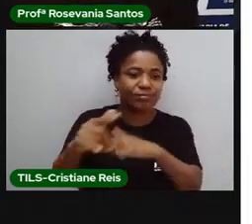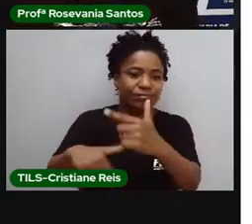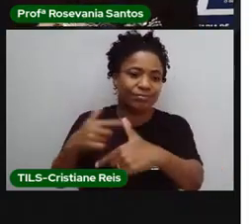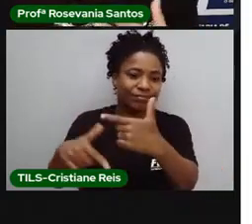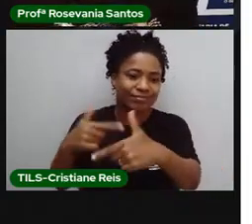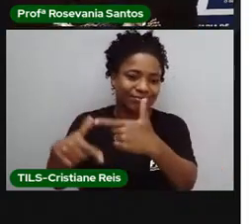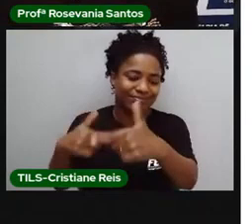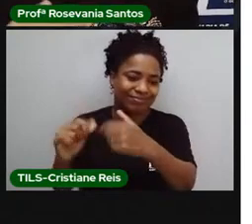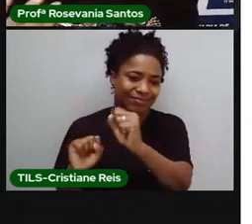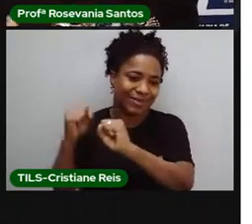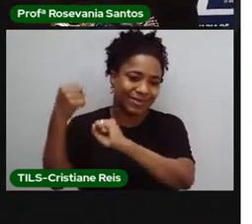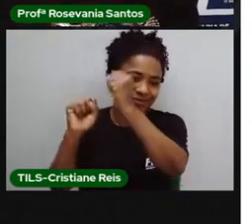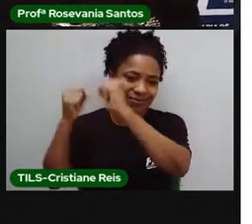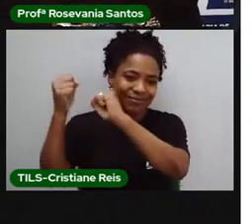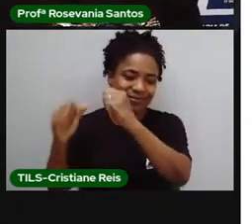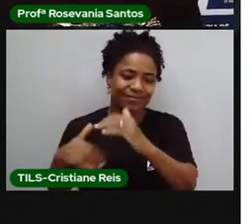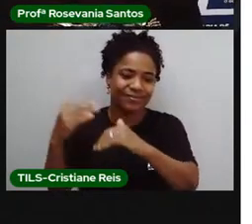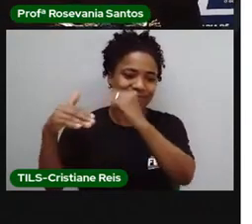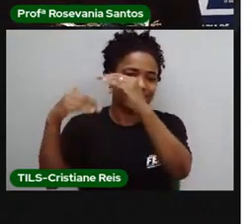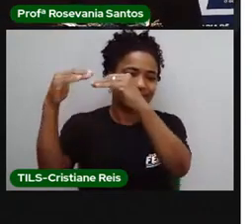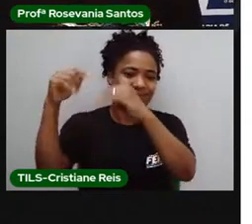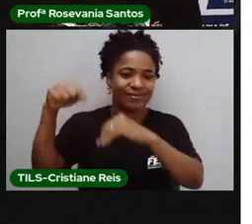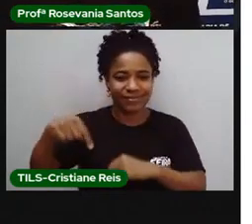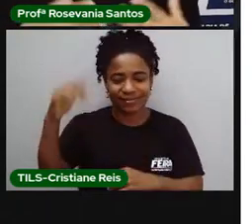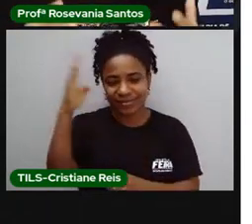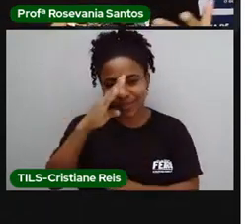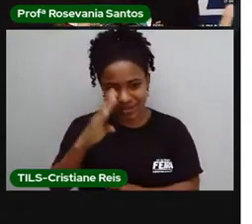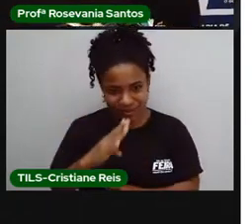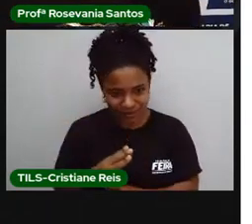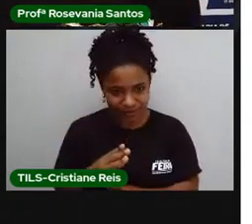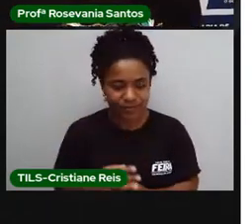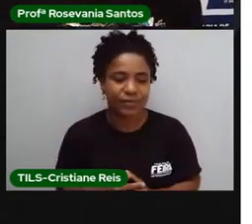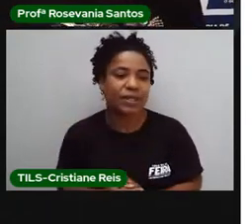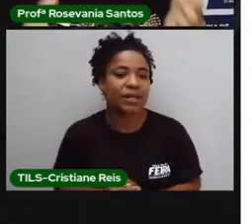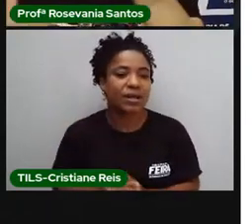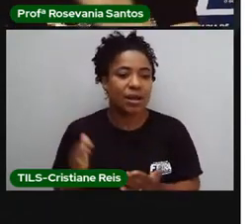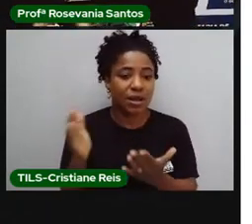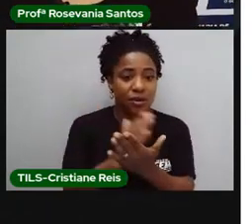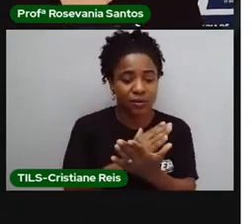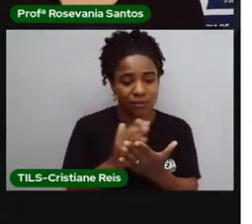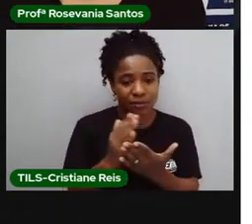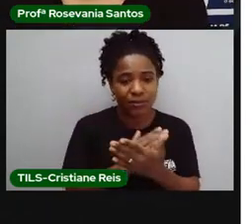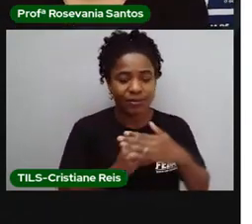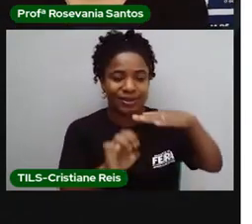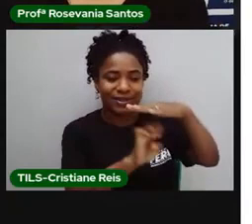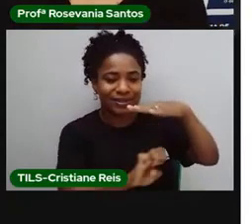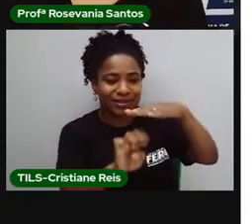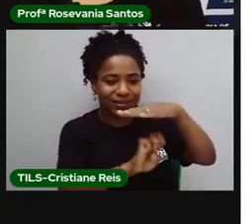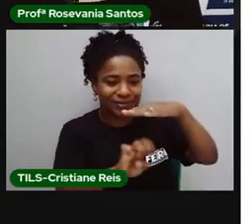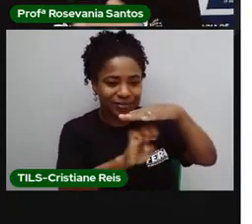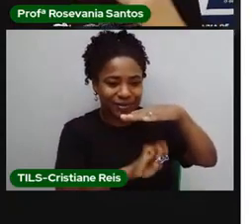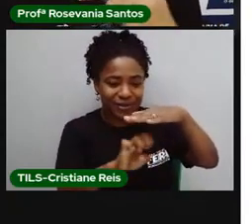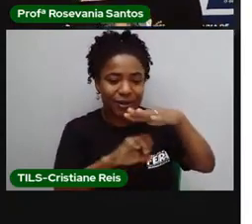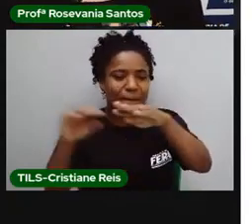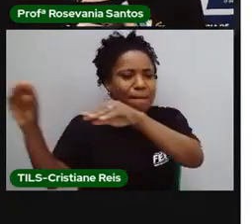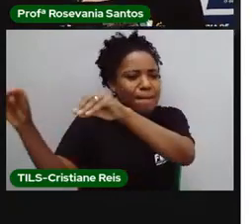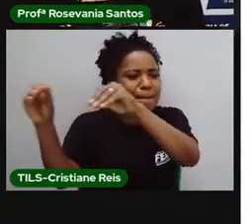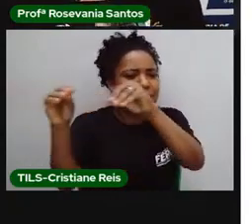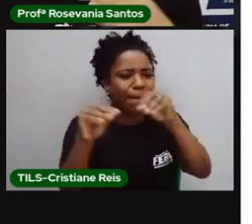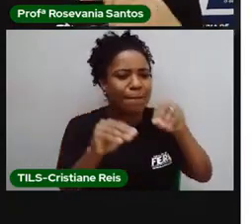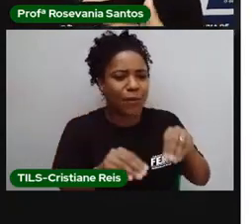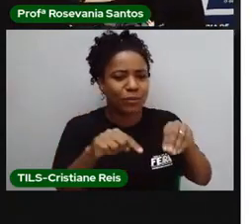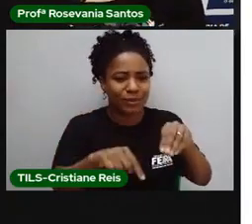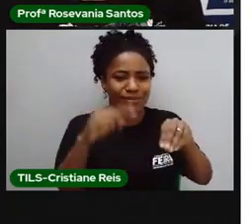atividade industrial, ela favoreça. E dizem até que algumas dessas empresas, elas vêm exatamente para aquele local, porque